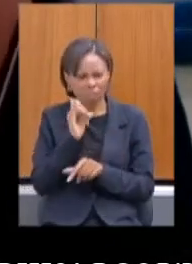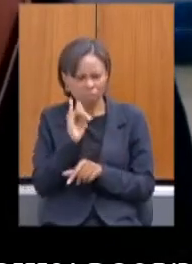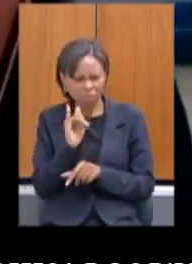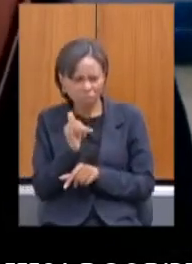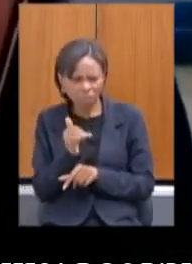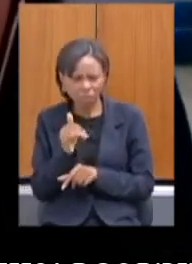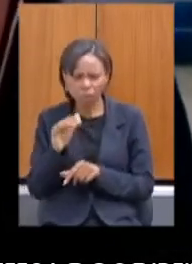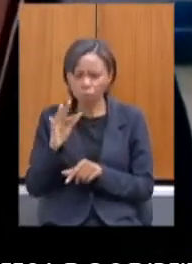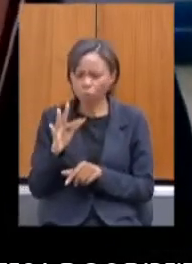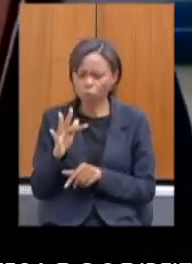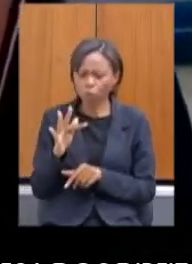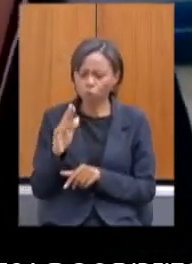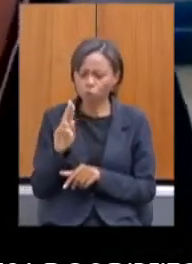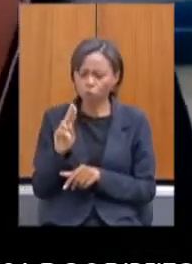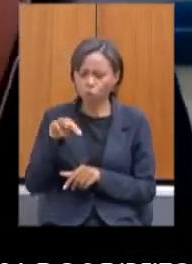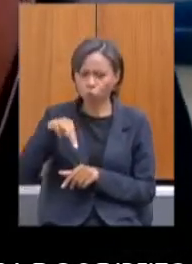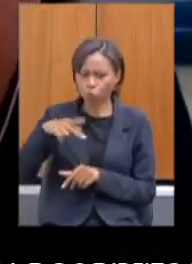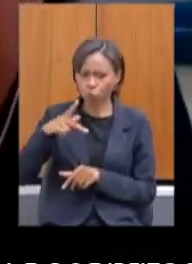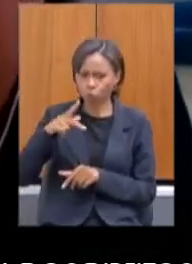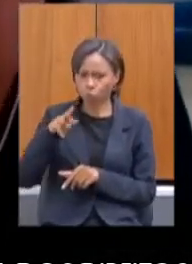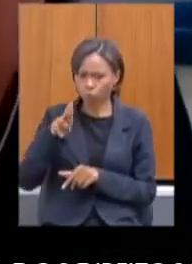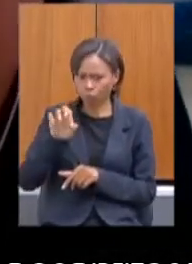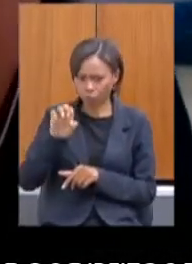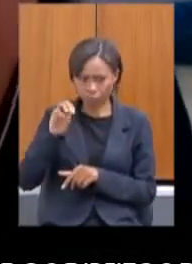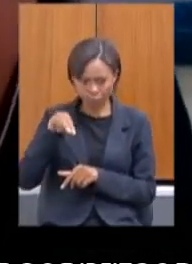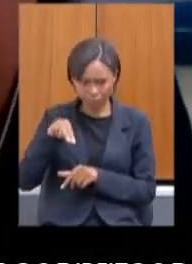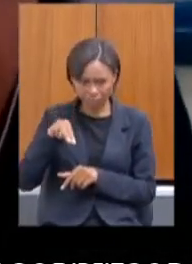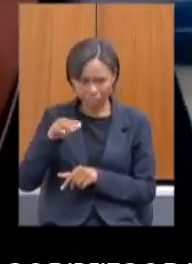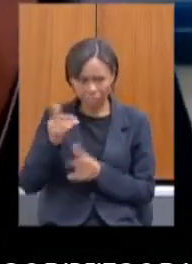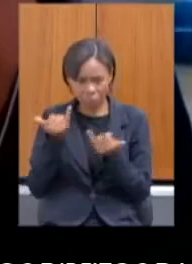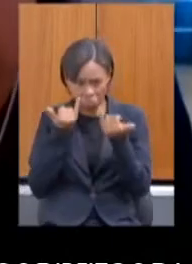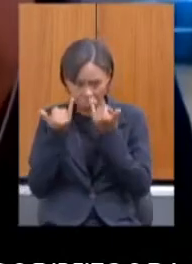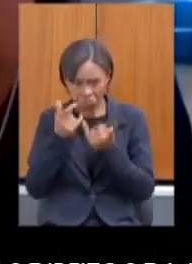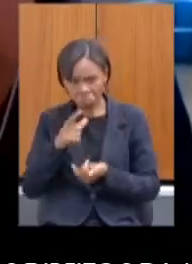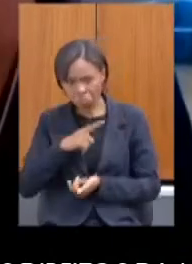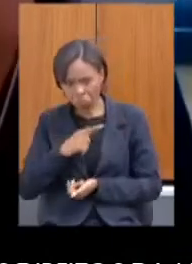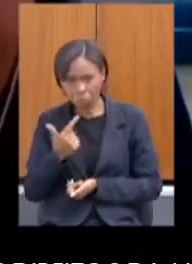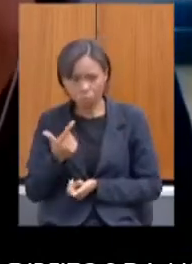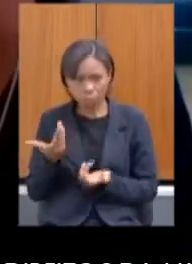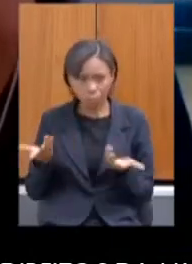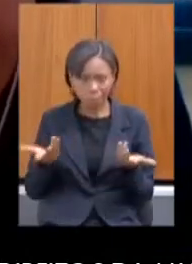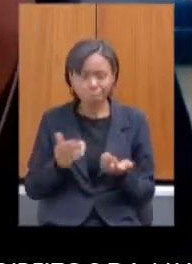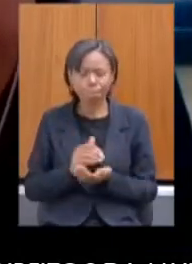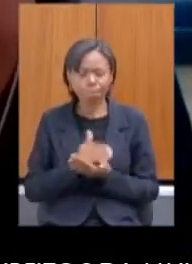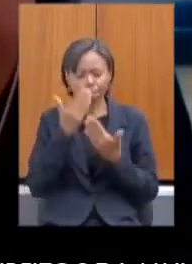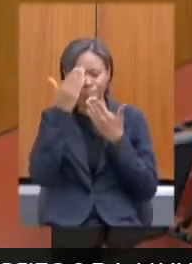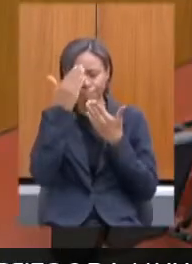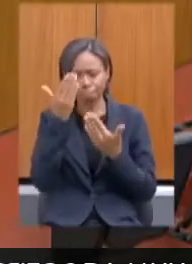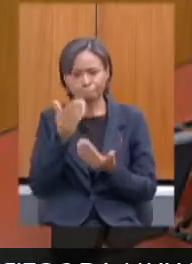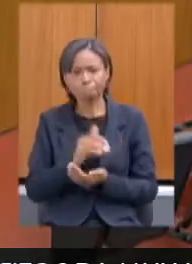Prevenção Fiscalização e Repressão ao uso de entorpecentes. Obrigada, secretária.